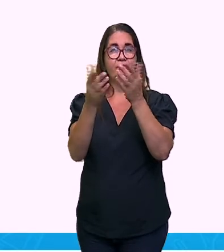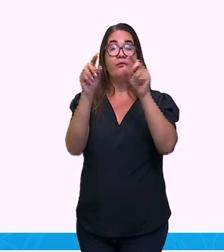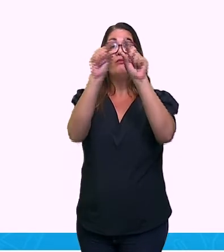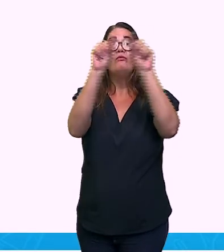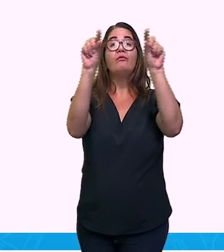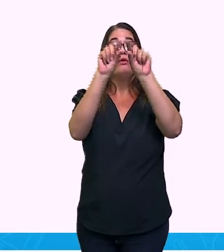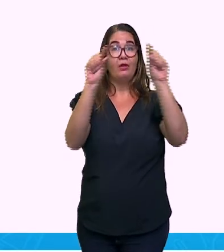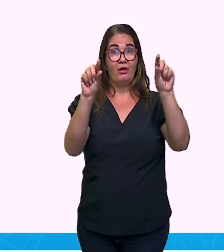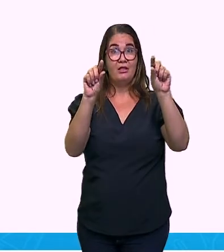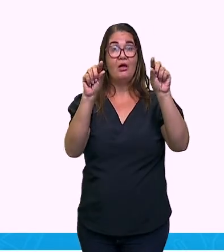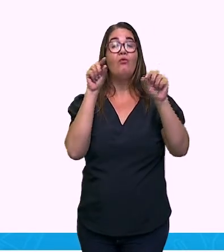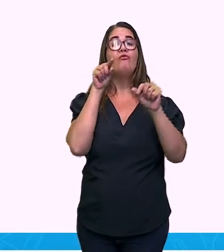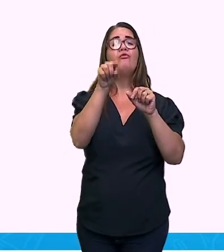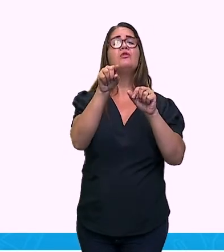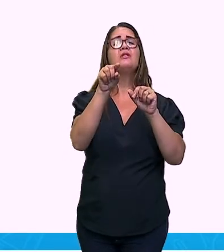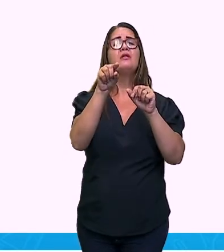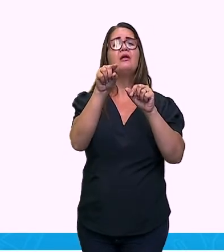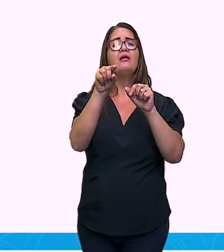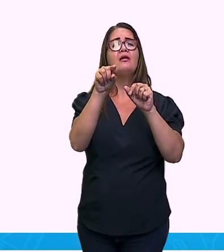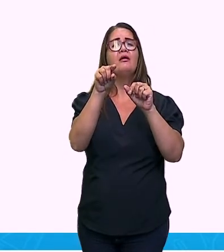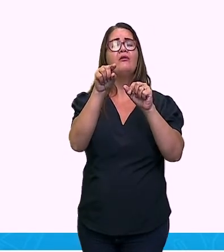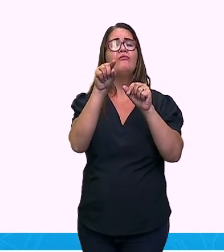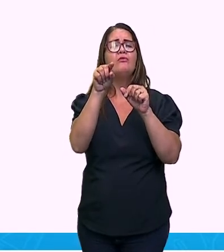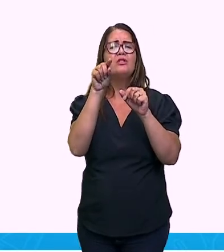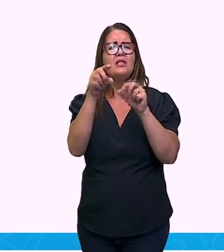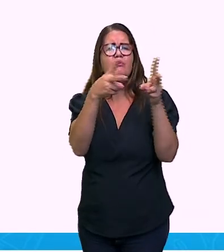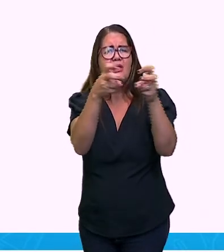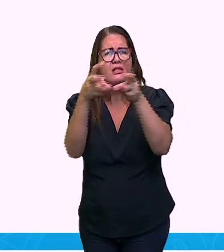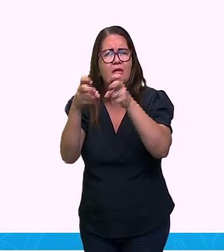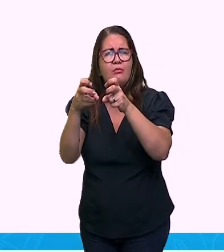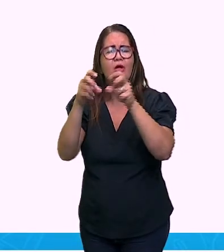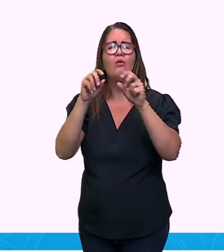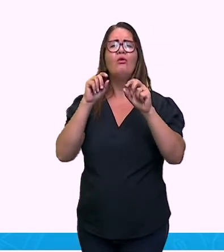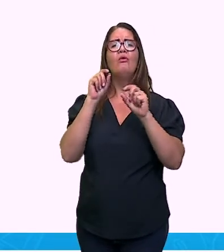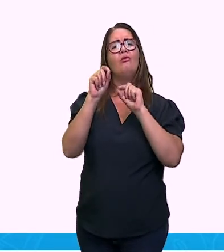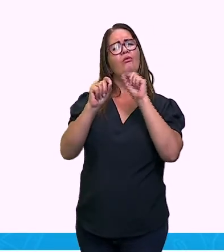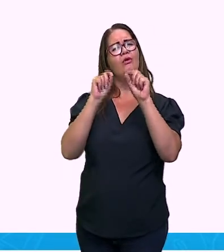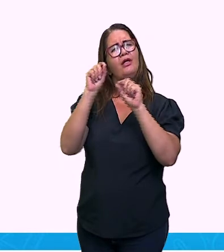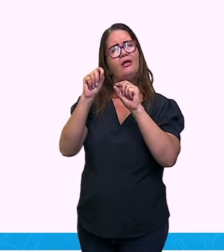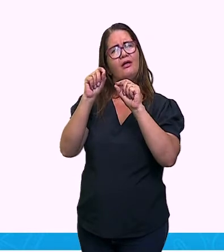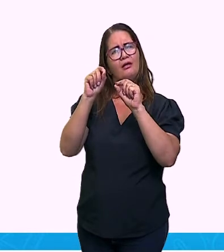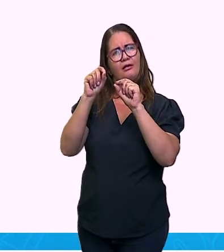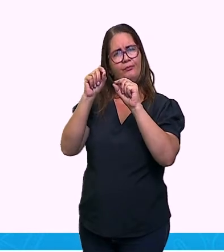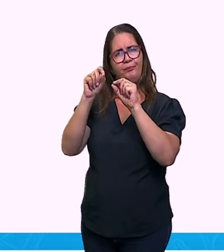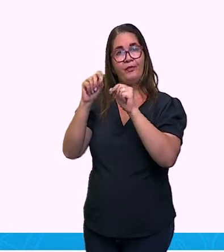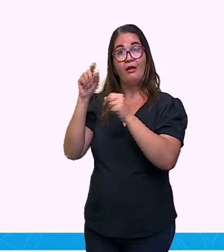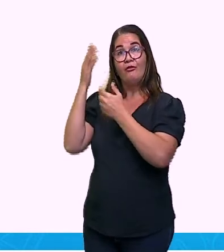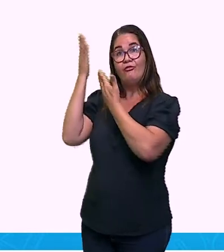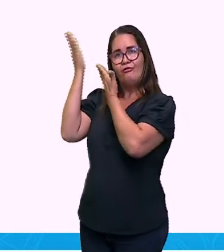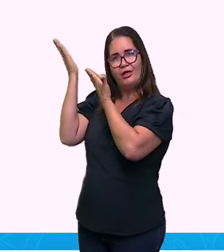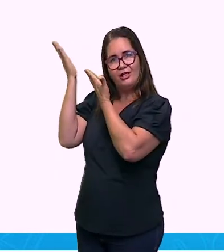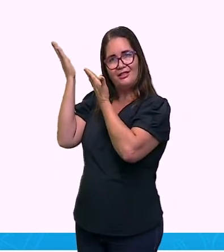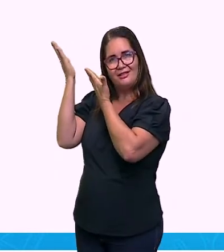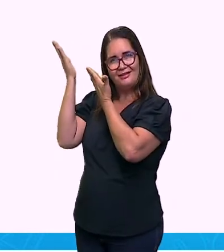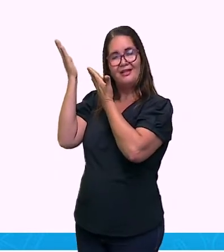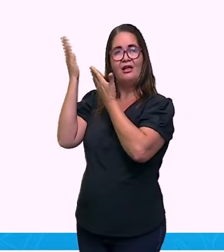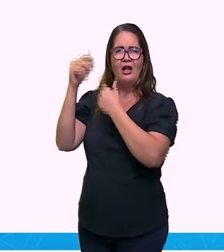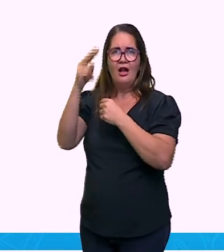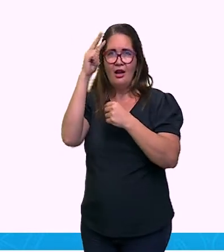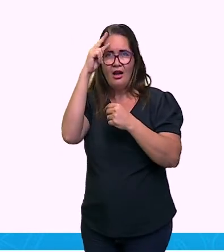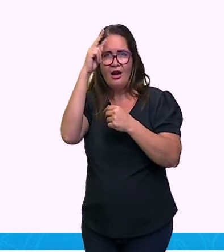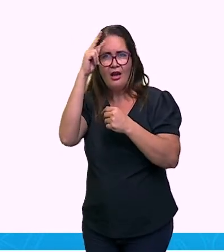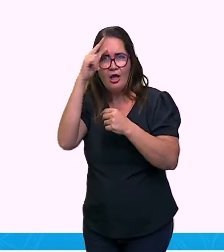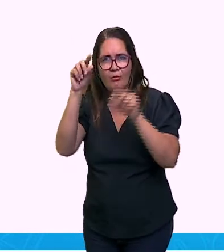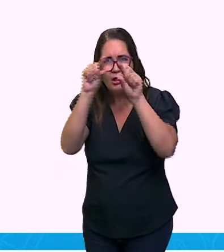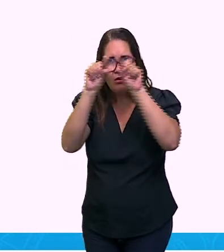esse porquê. Vocês se lembram o que o porquê quer dizer dentro de uma oração coordenada?